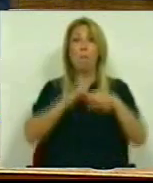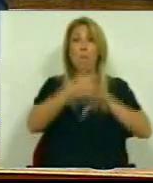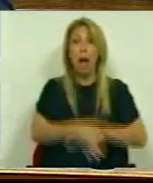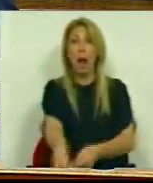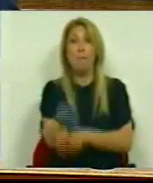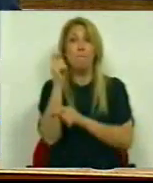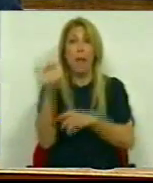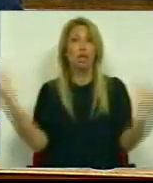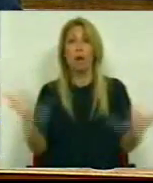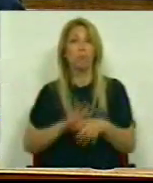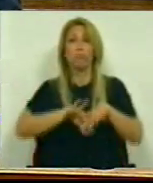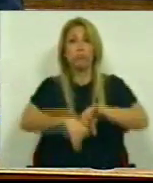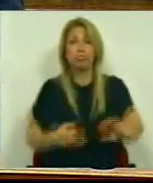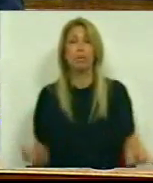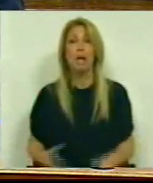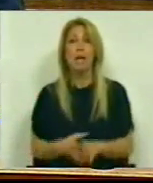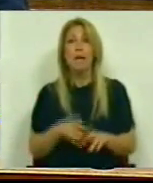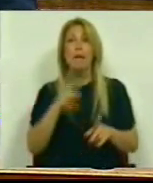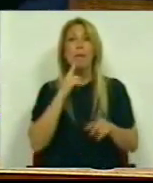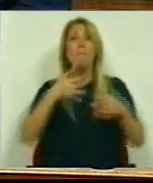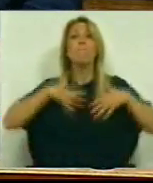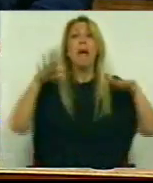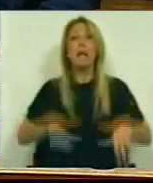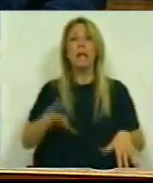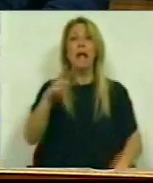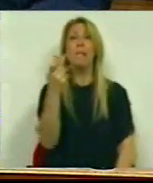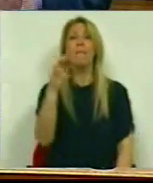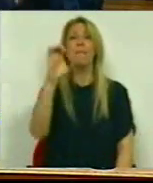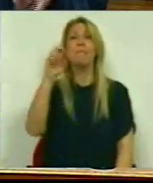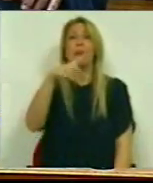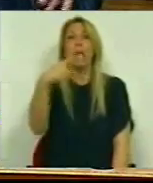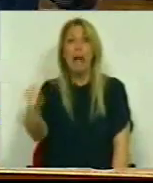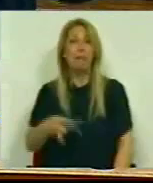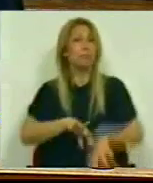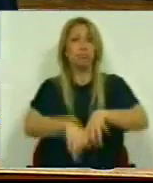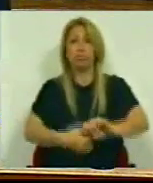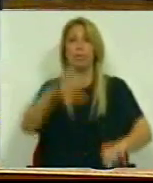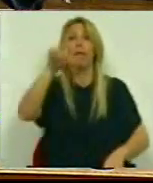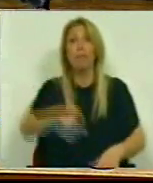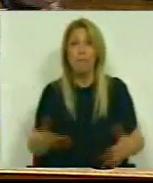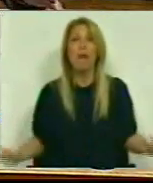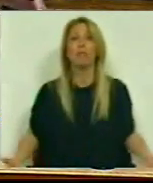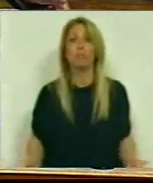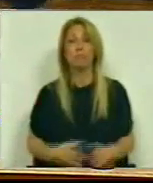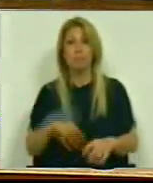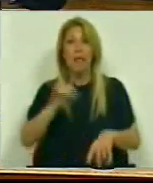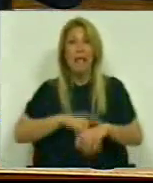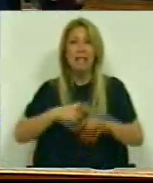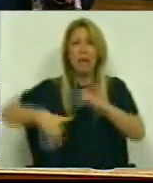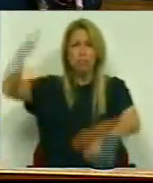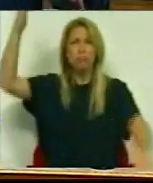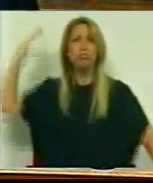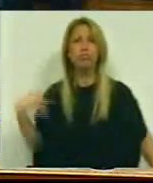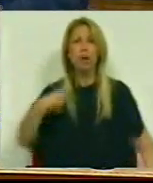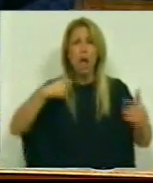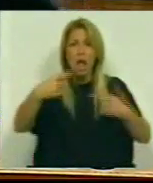desativação da nossa marinha americante Pagamos no tempo em que vinham paletes de dinheiro, de